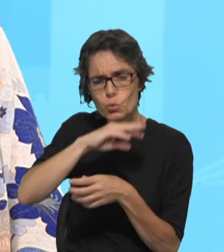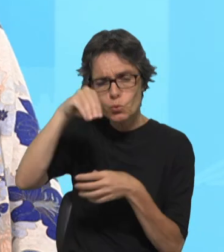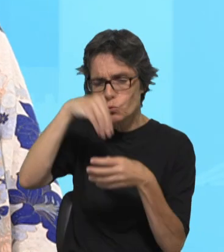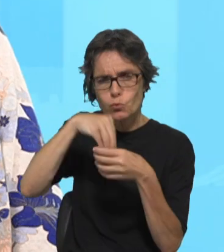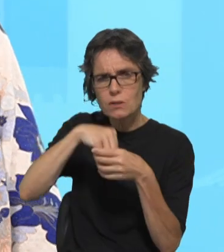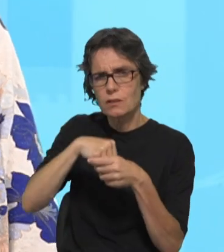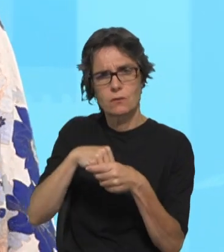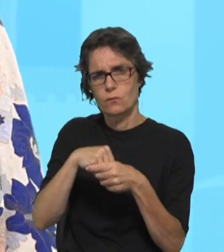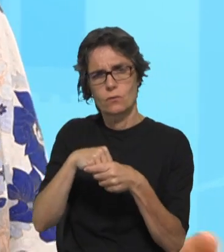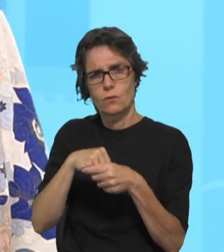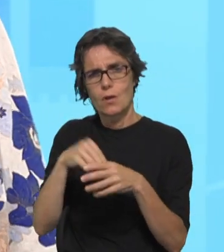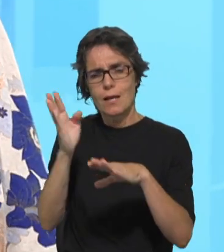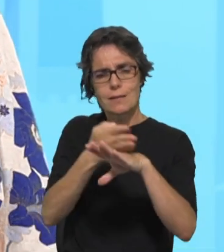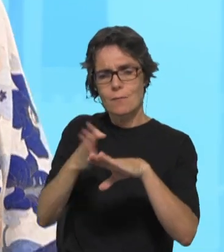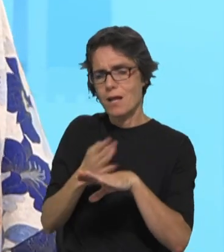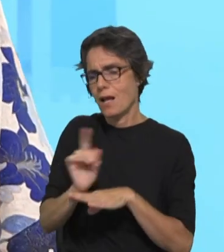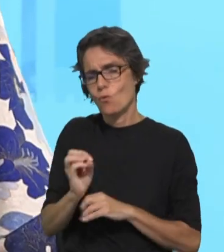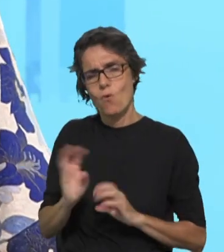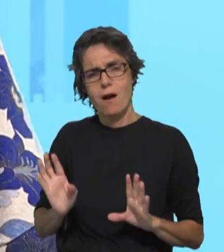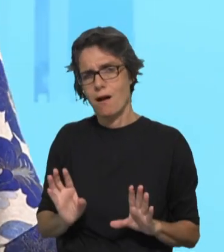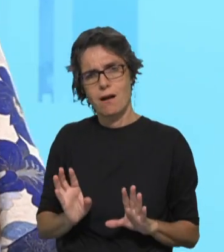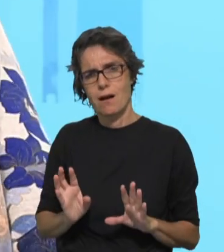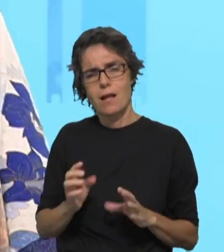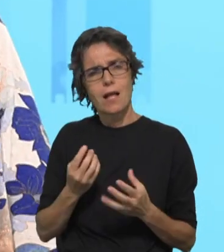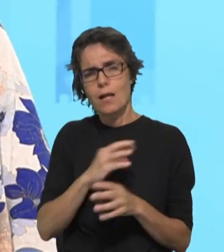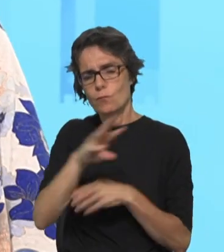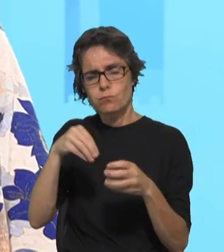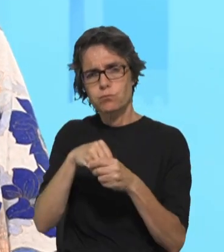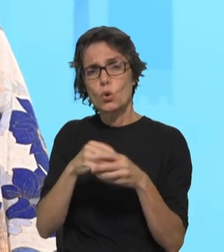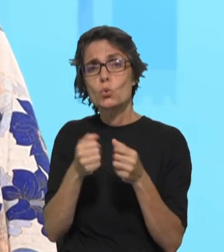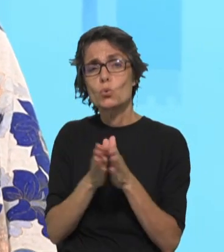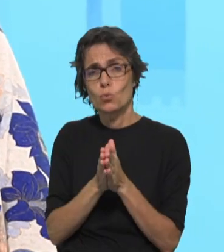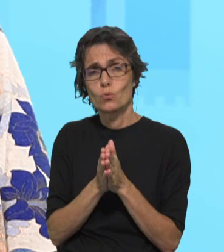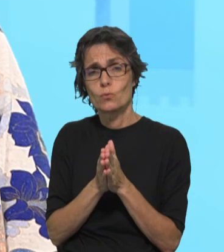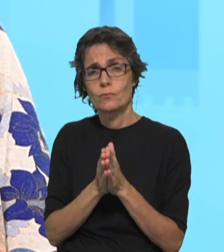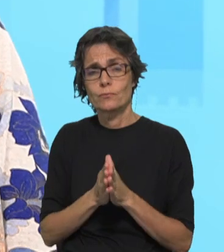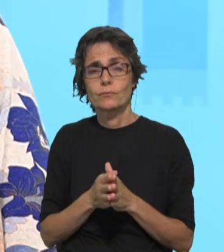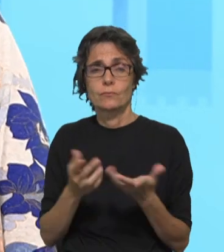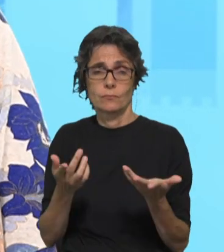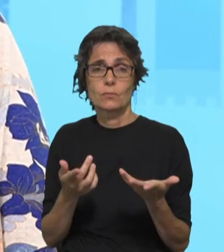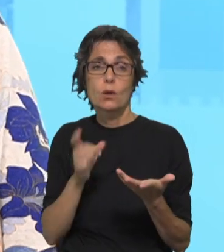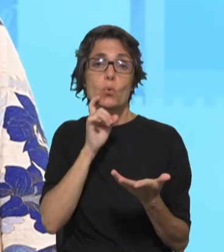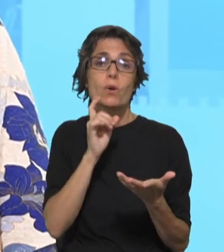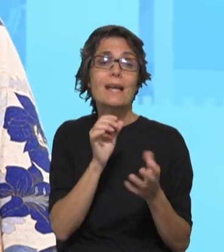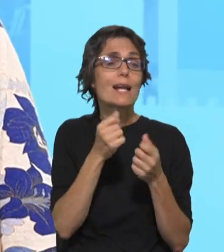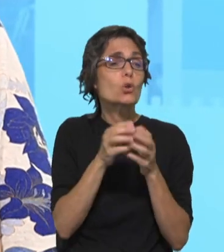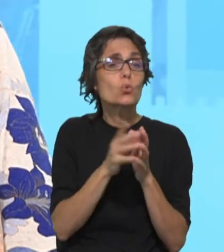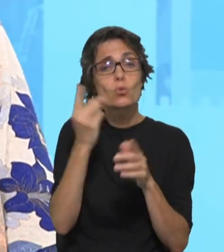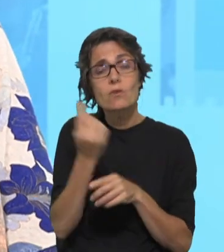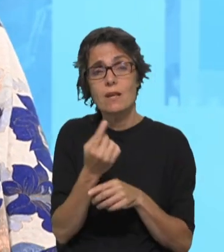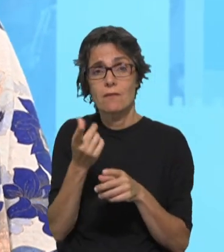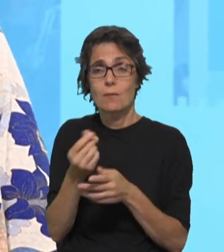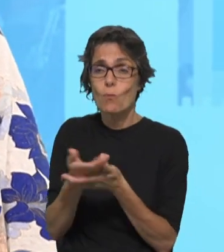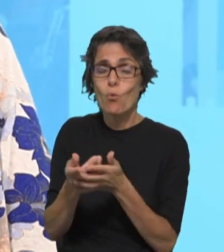e não podemos estar a centrar-nos e depois deixar o resto, seguir o caminho do desastre que neste momento, infelizmente,